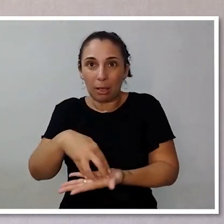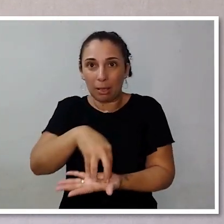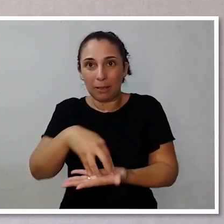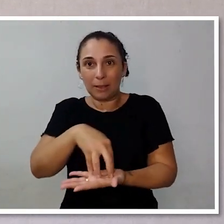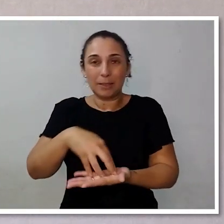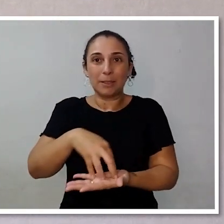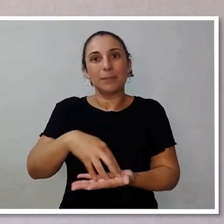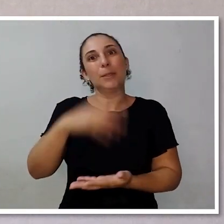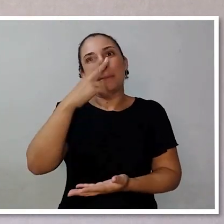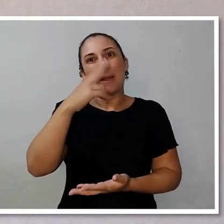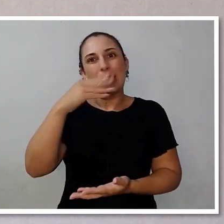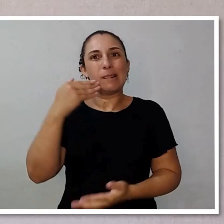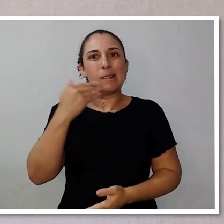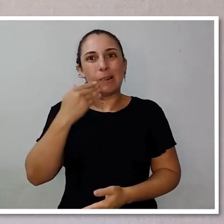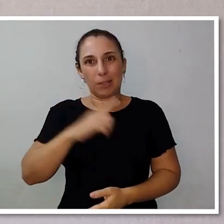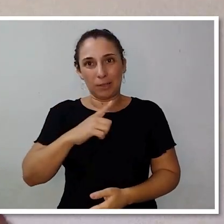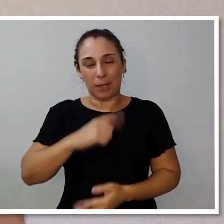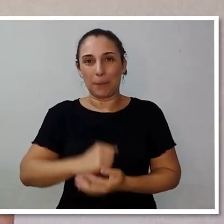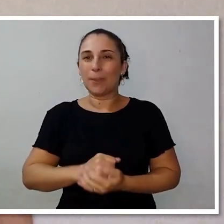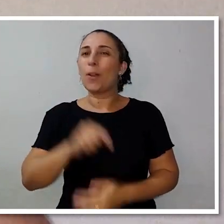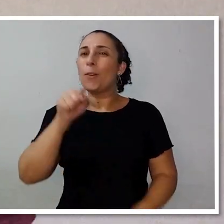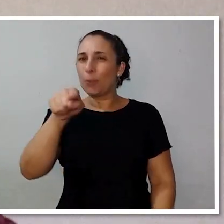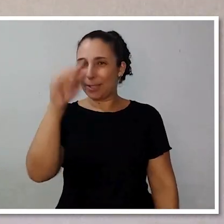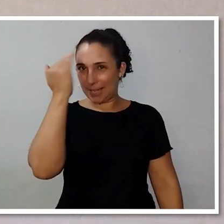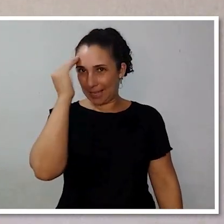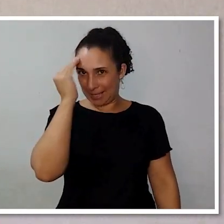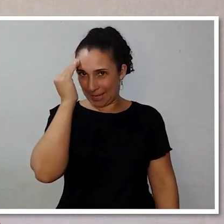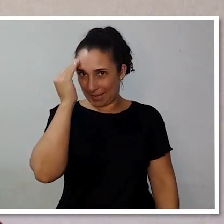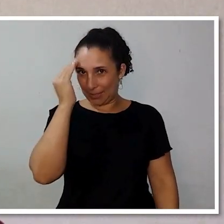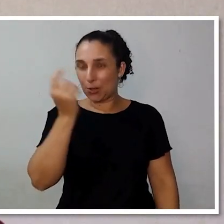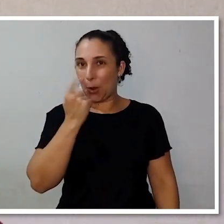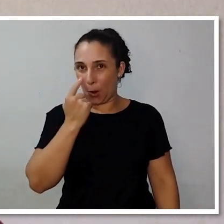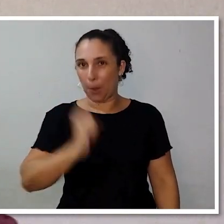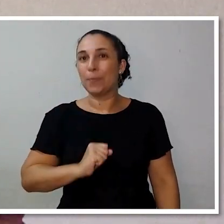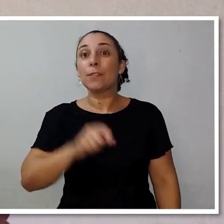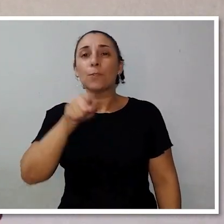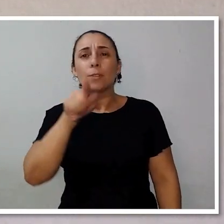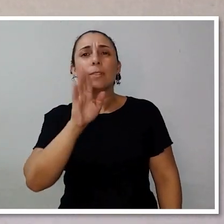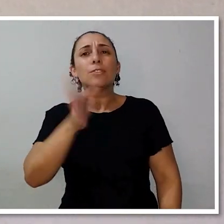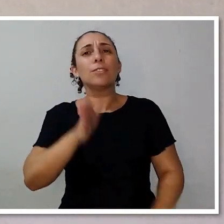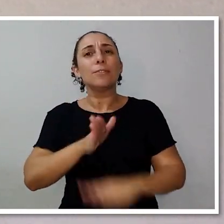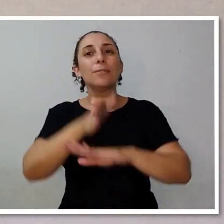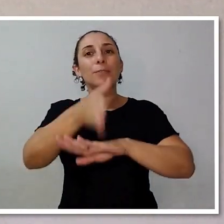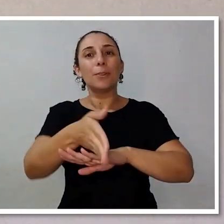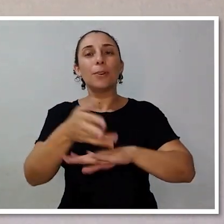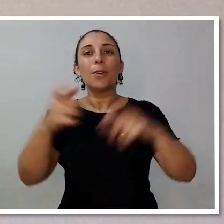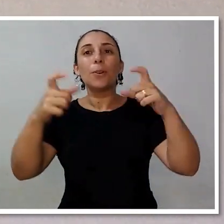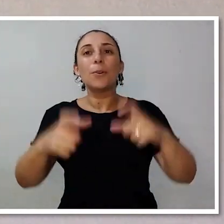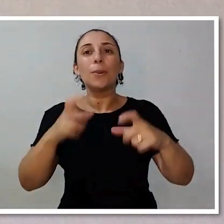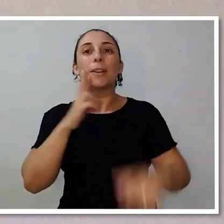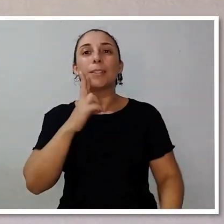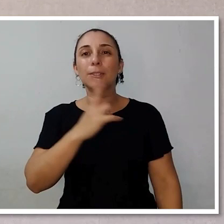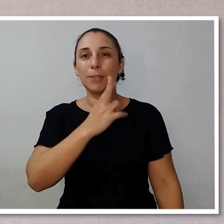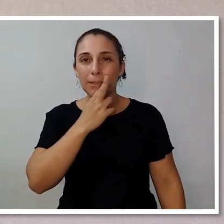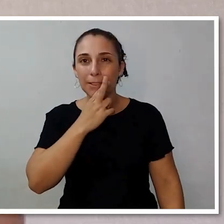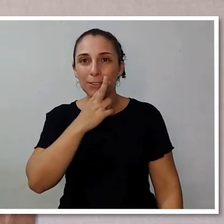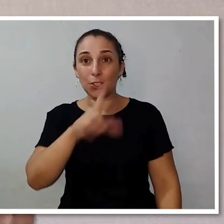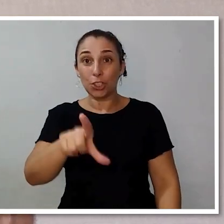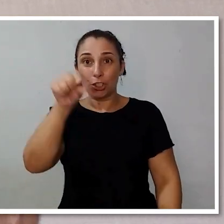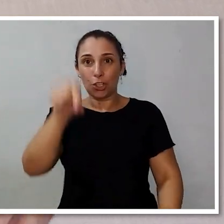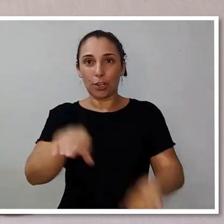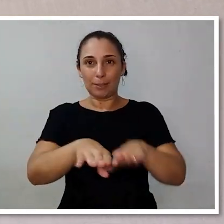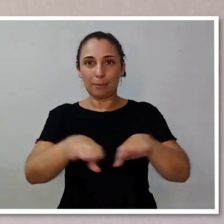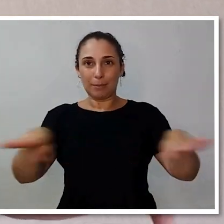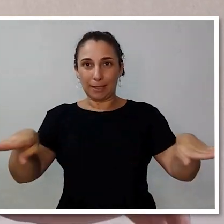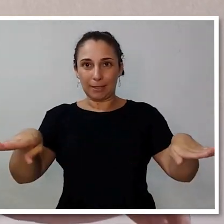você corre o risco de um deles ficar fora do plano. Eu vou te fazer entender com uma pergunta. Vai me dizer que nunca aconteceu com você. De você ir a um